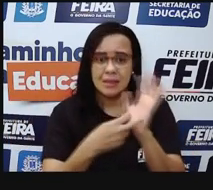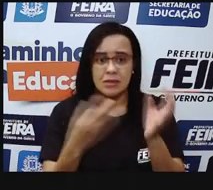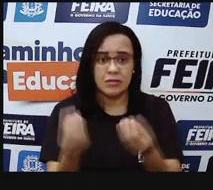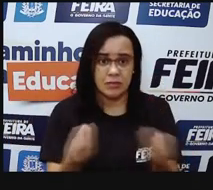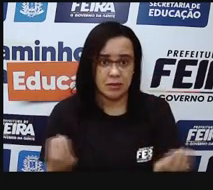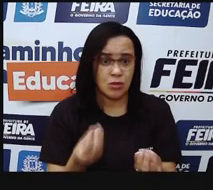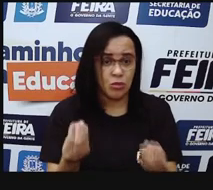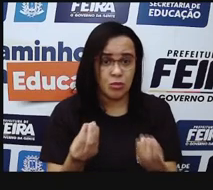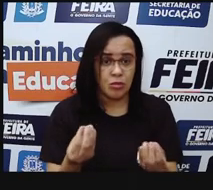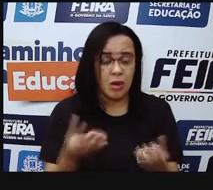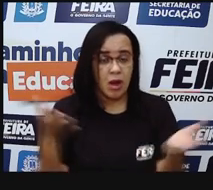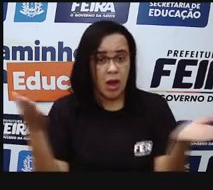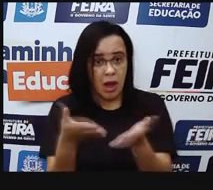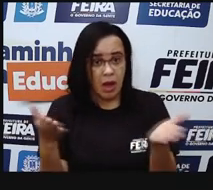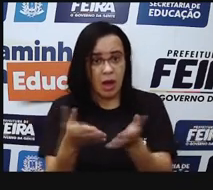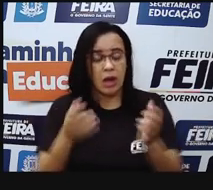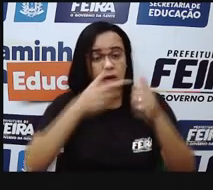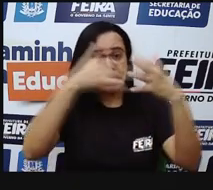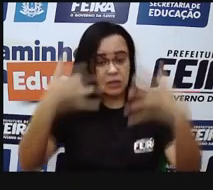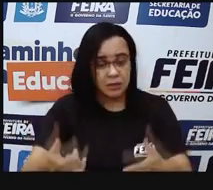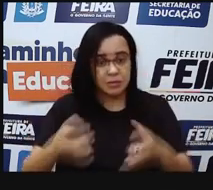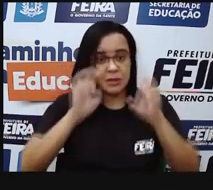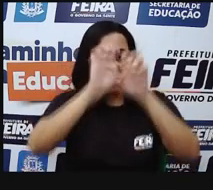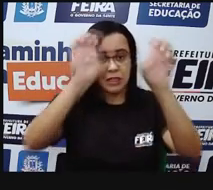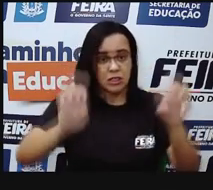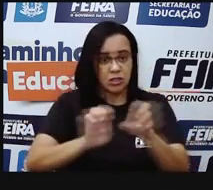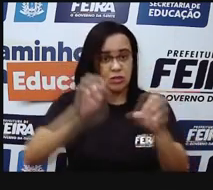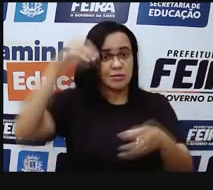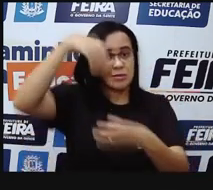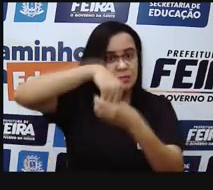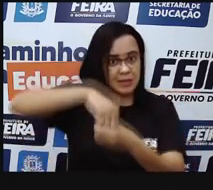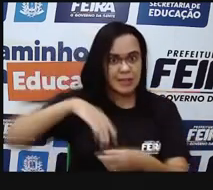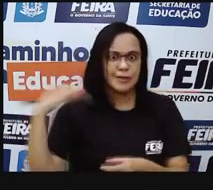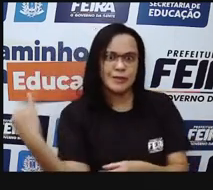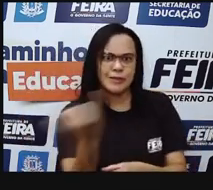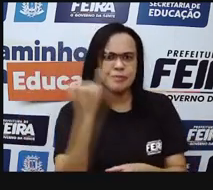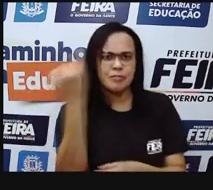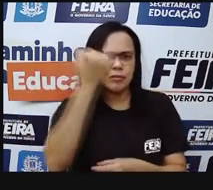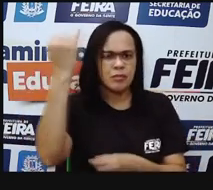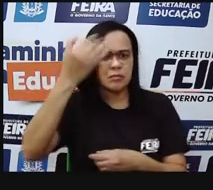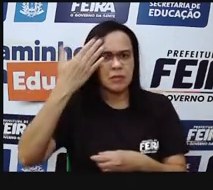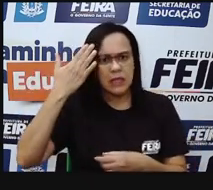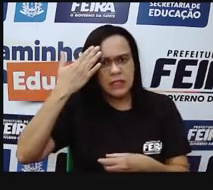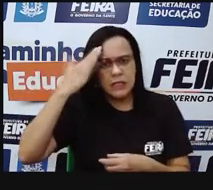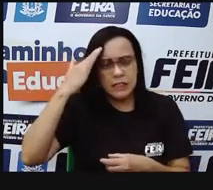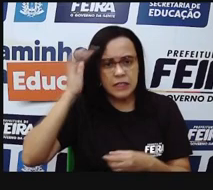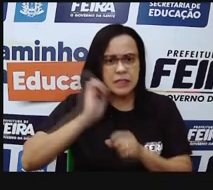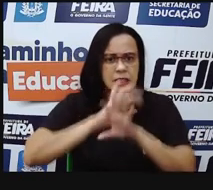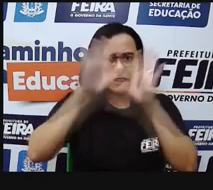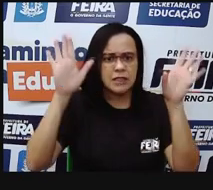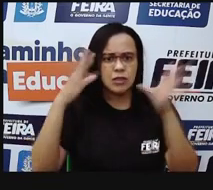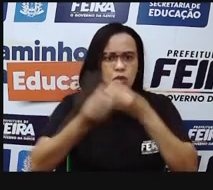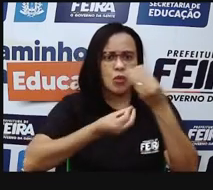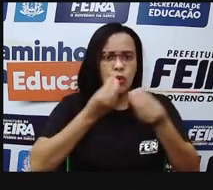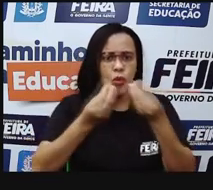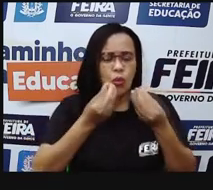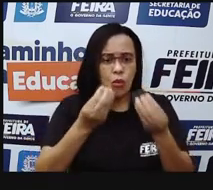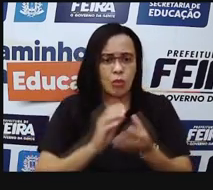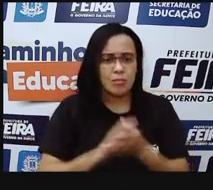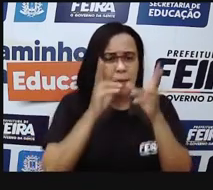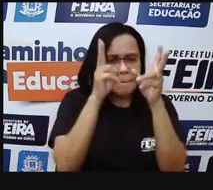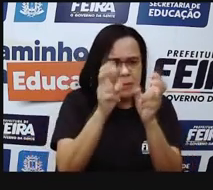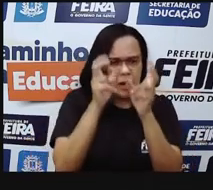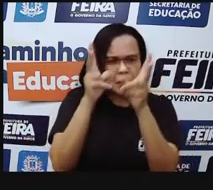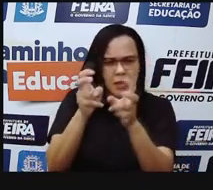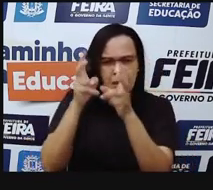elas são estruturas importantes para que a gente consiga compreender como que a gente vai perceber,